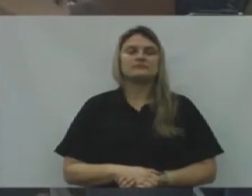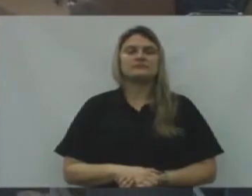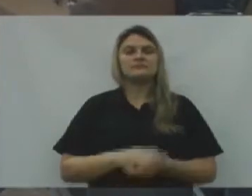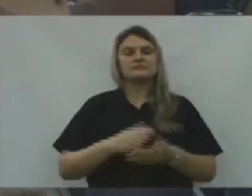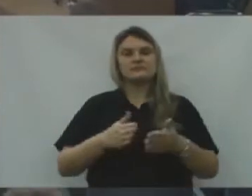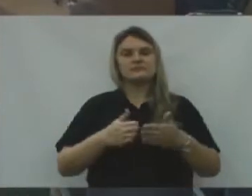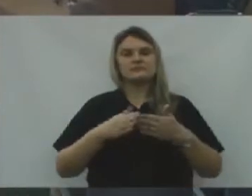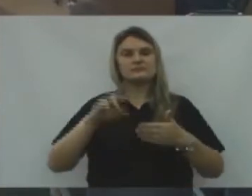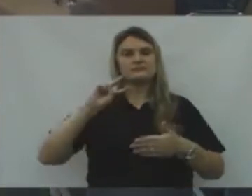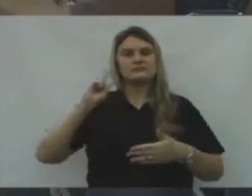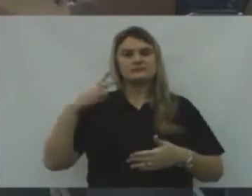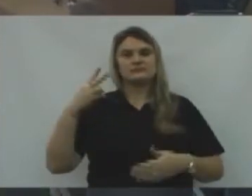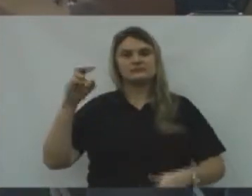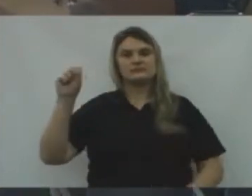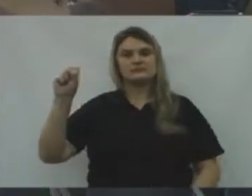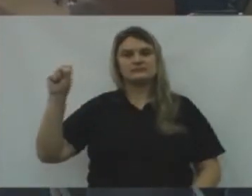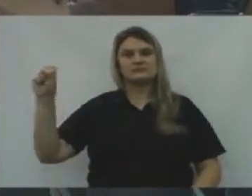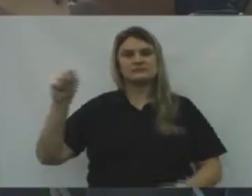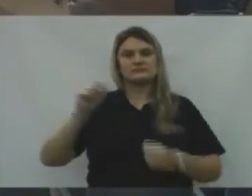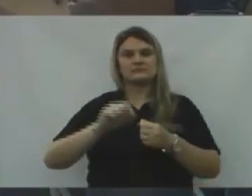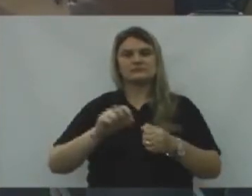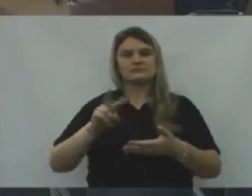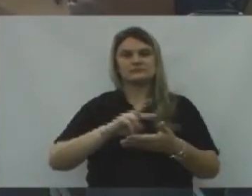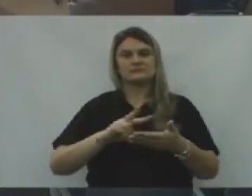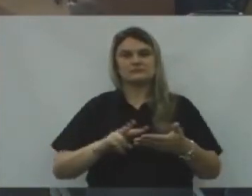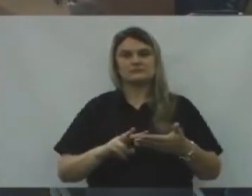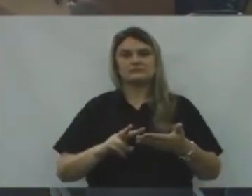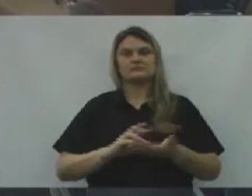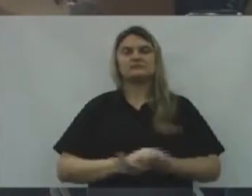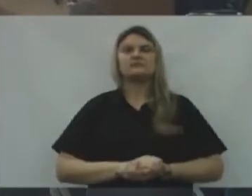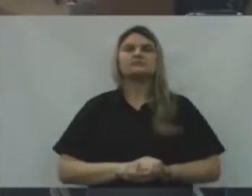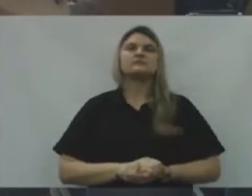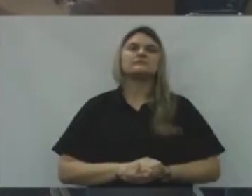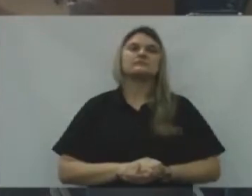Solicito ao vereador Sass Para que faça, então, A leitura da matéria constante.